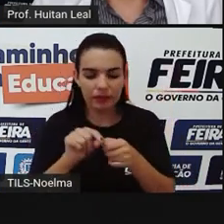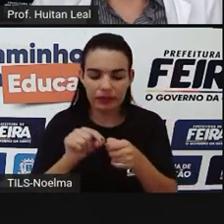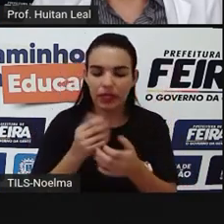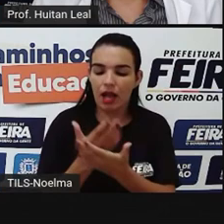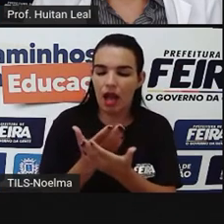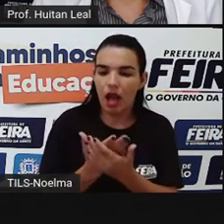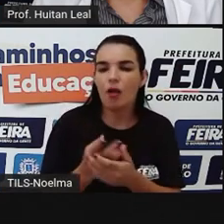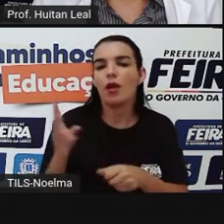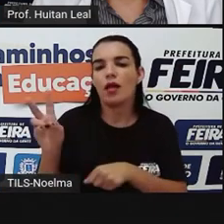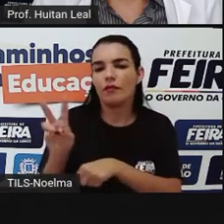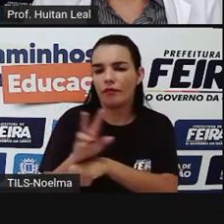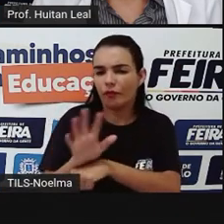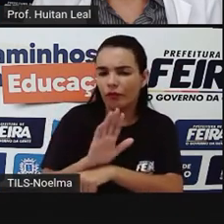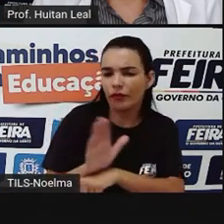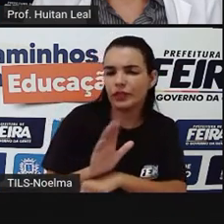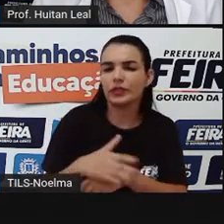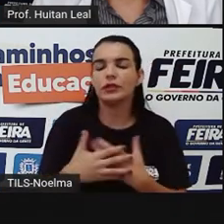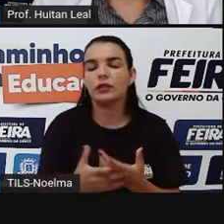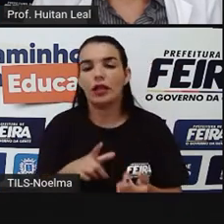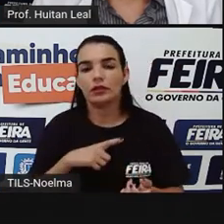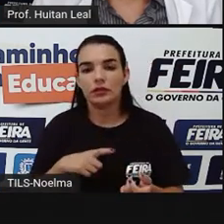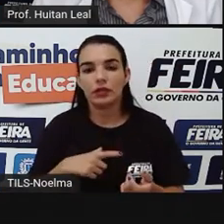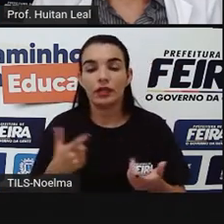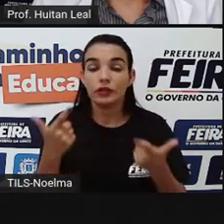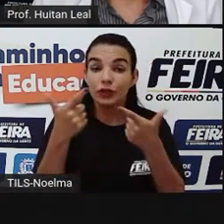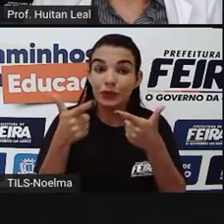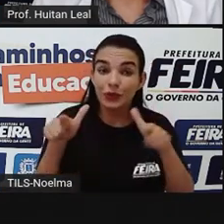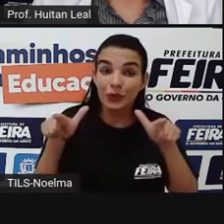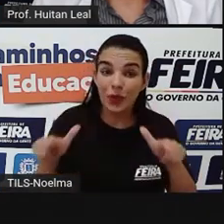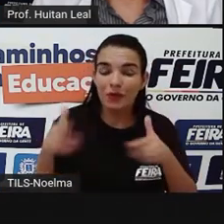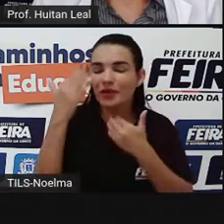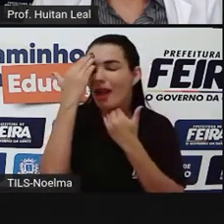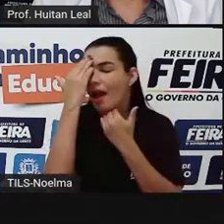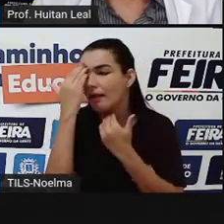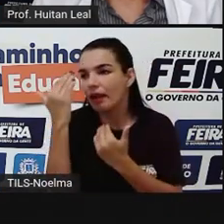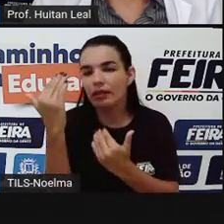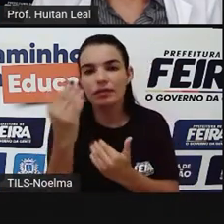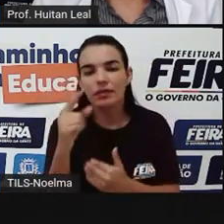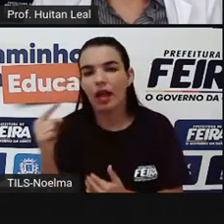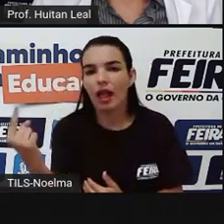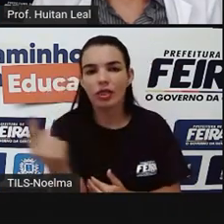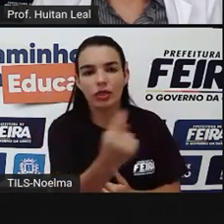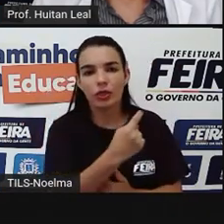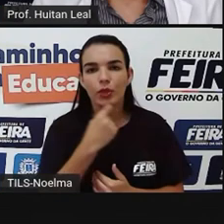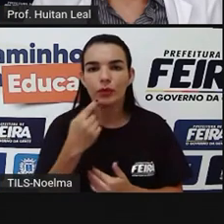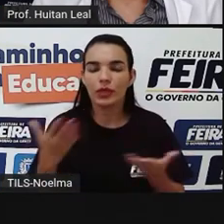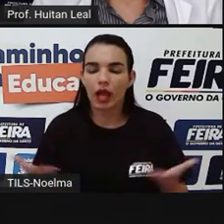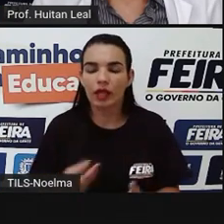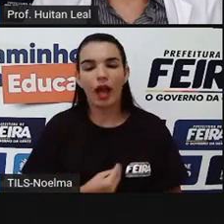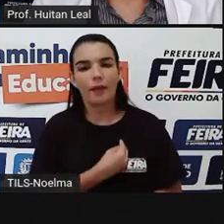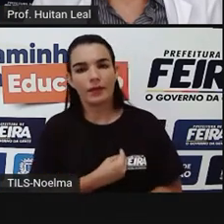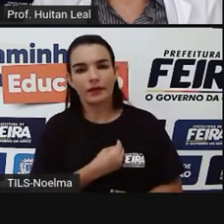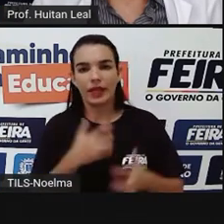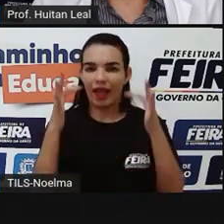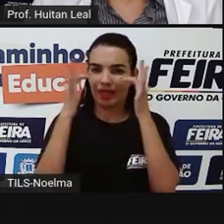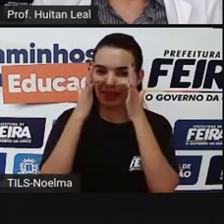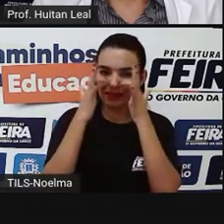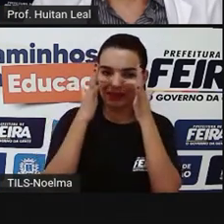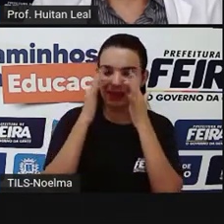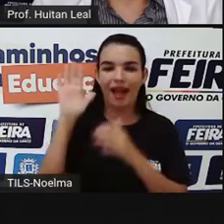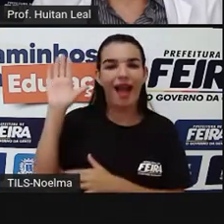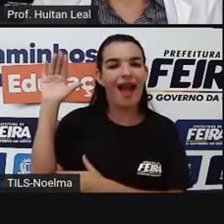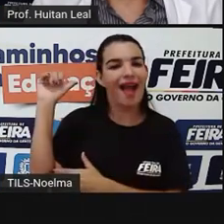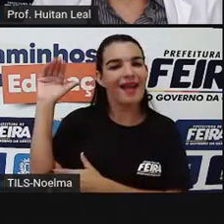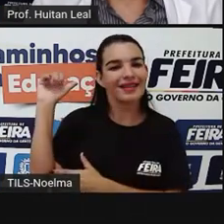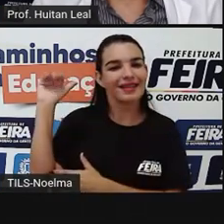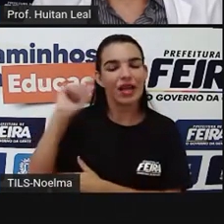Vídeos, imagens, etc. E quero, mais uma vez, agradecer a todos pela presença e pela atenção. Até